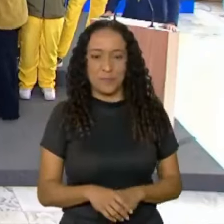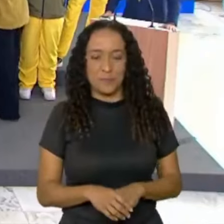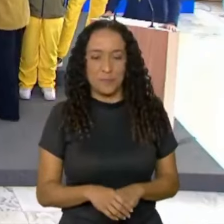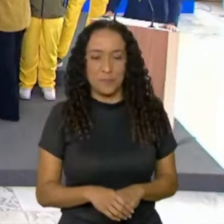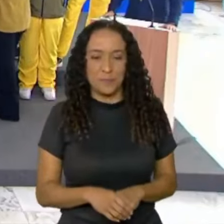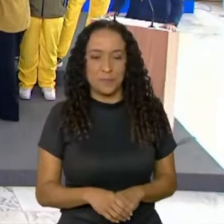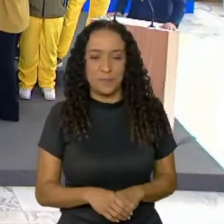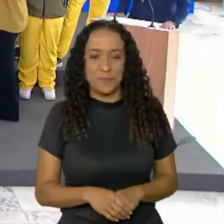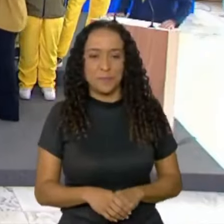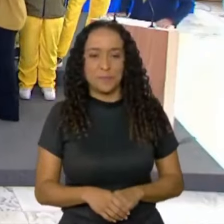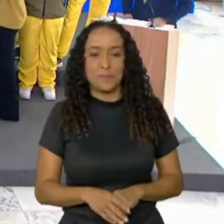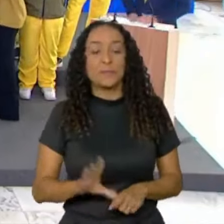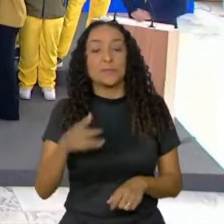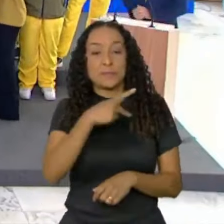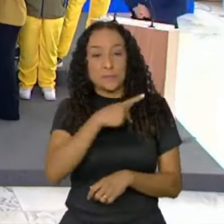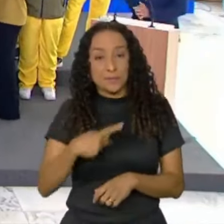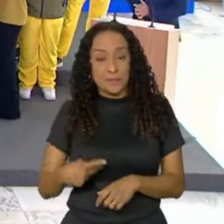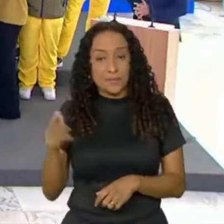Presidente.